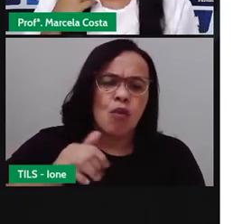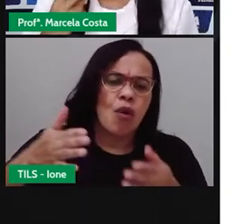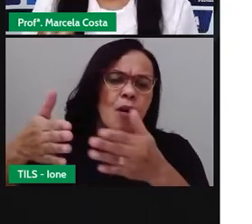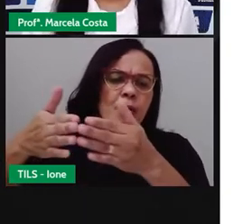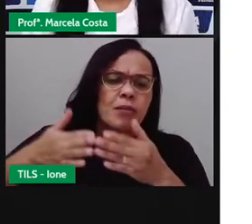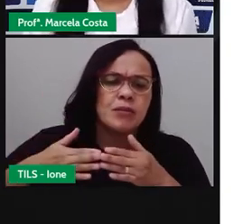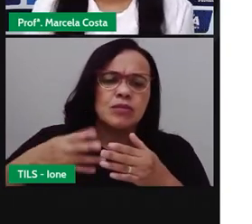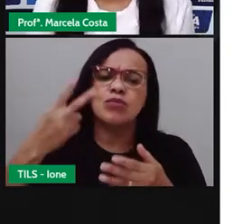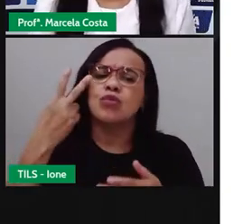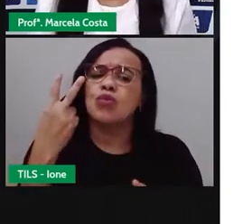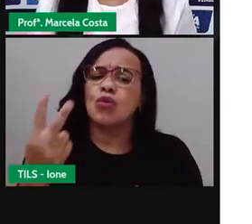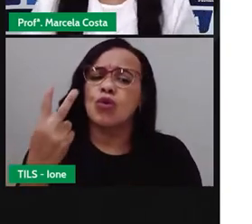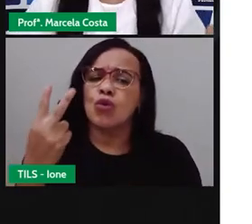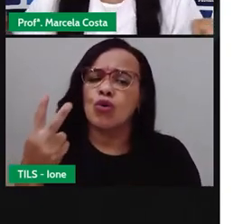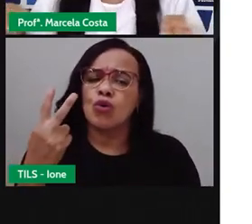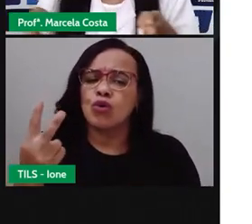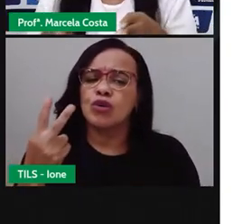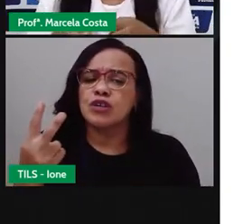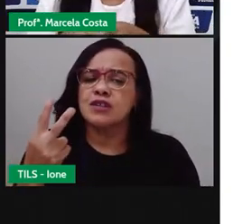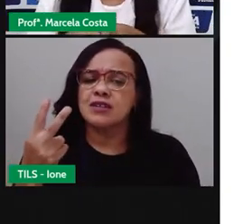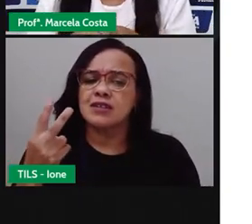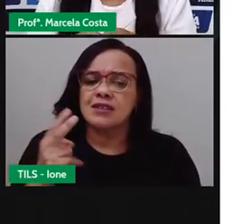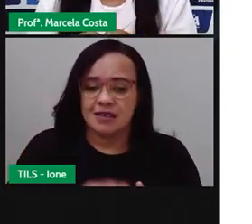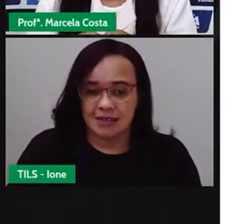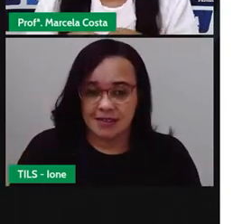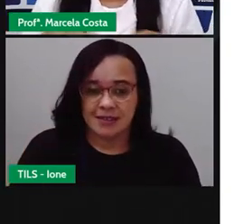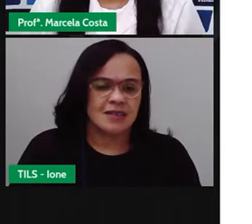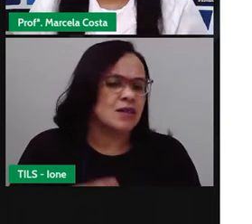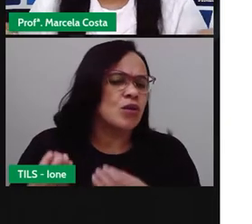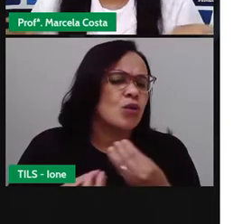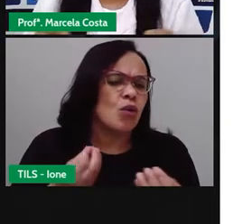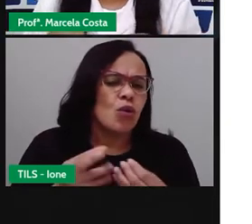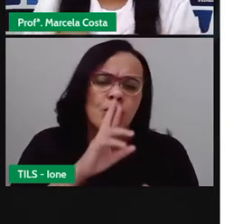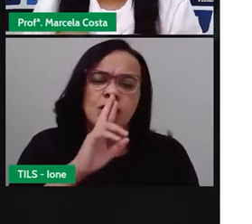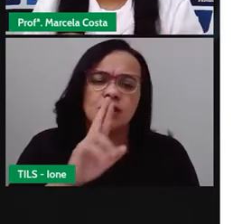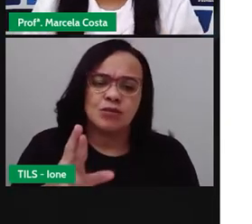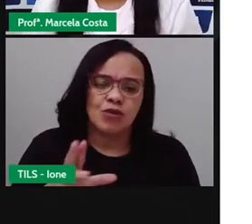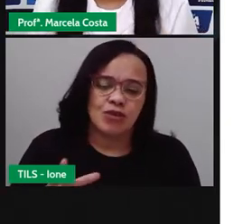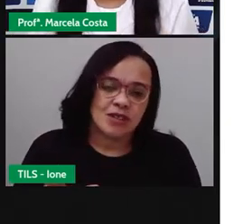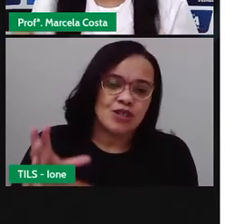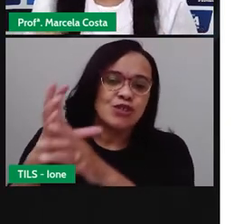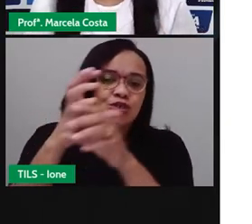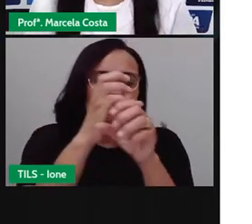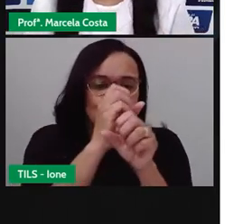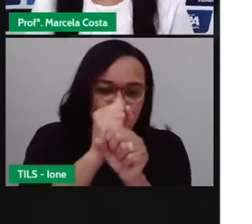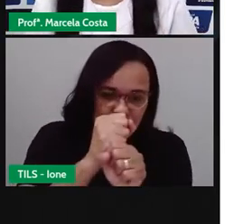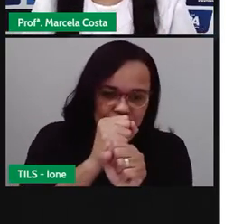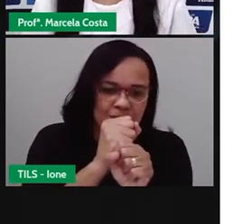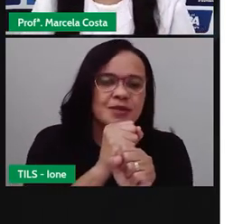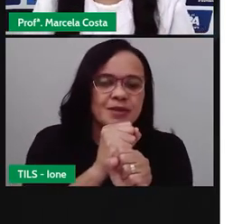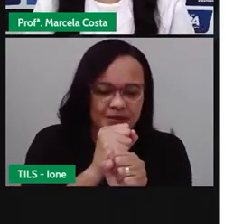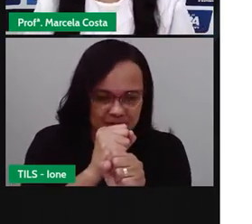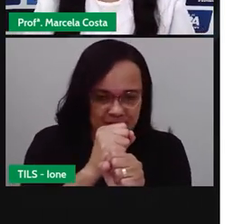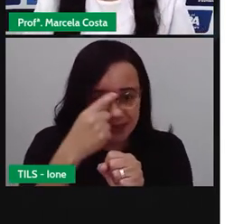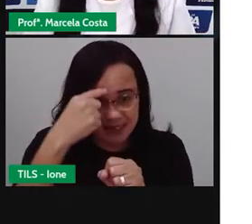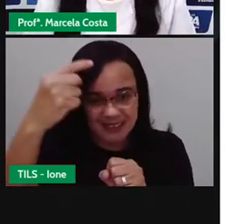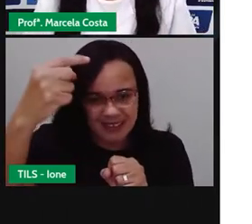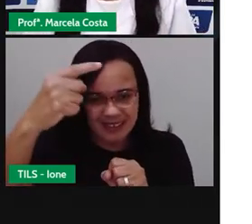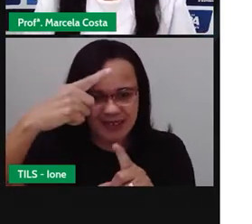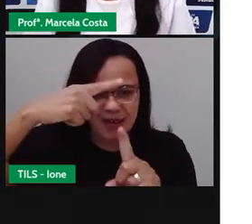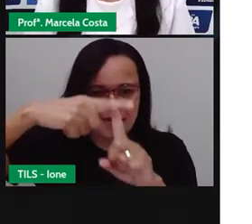então, se for dois, então é uma, juntou, vamos ver quanto é que vai dar?